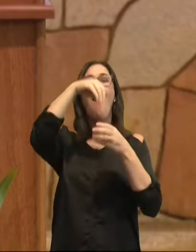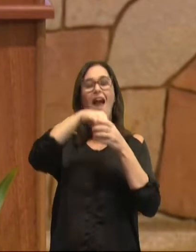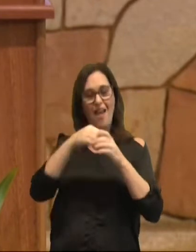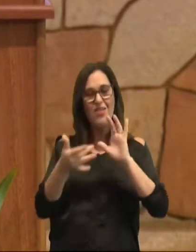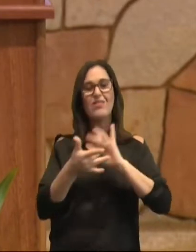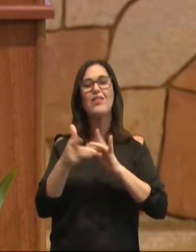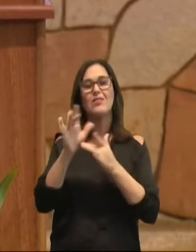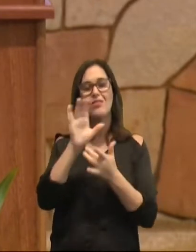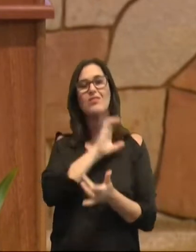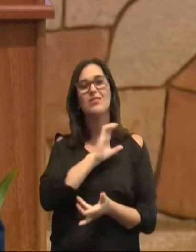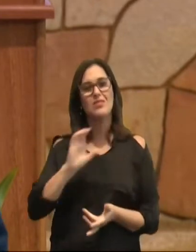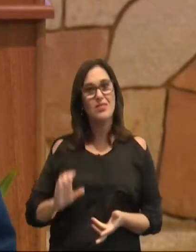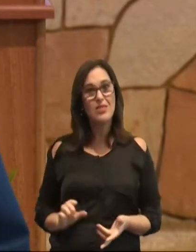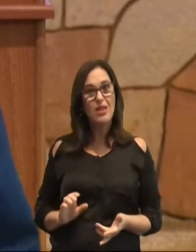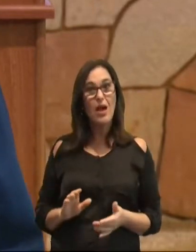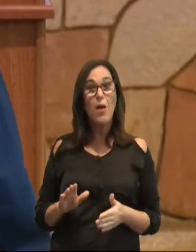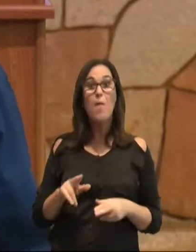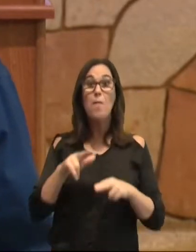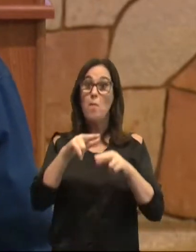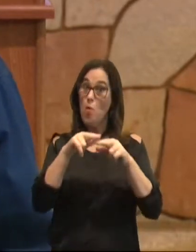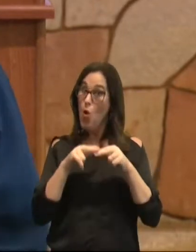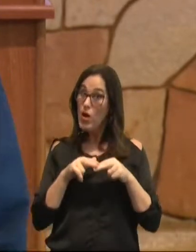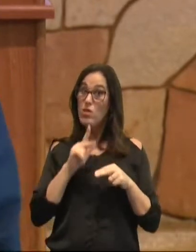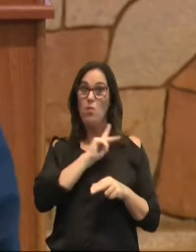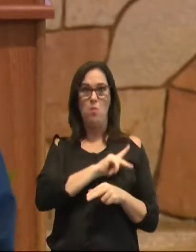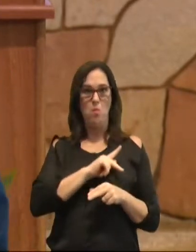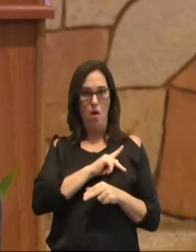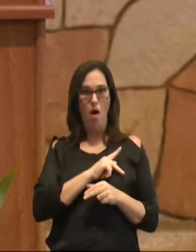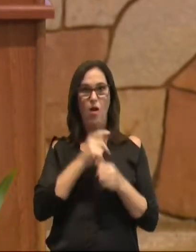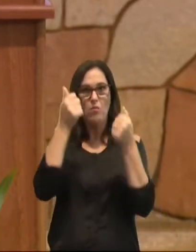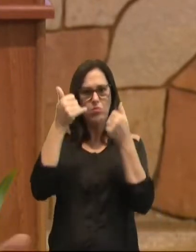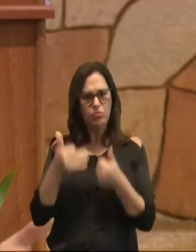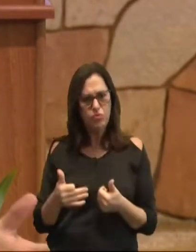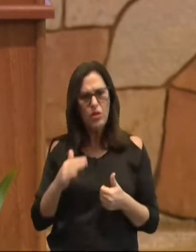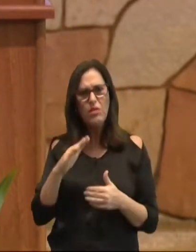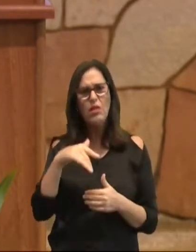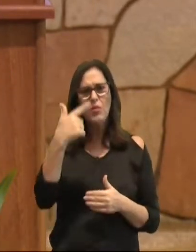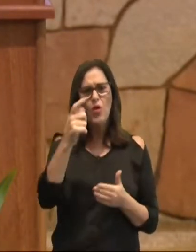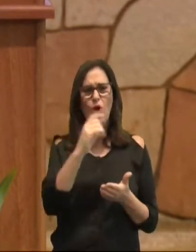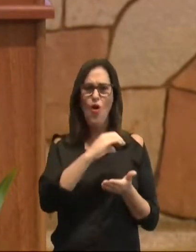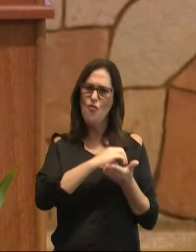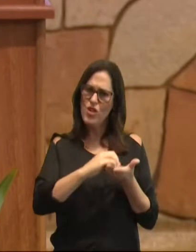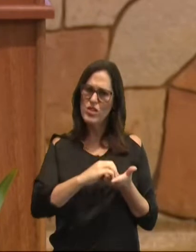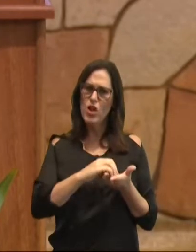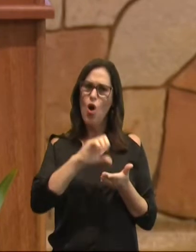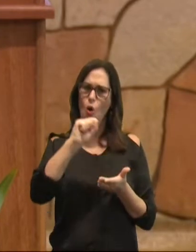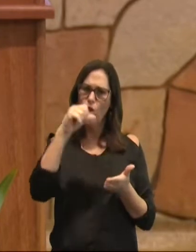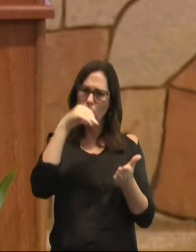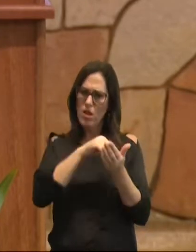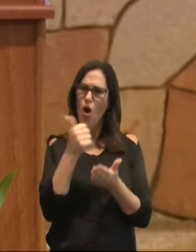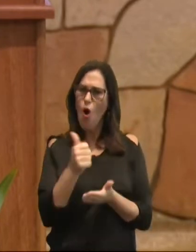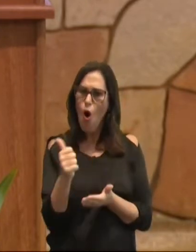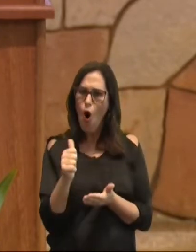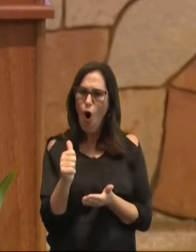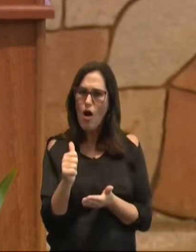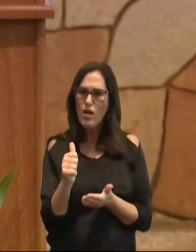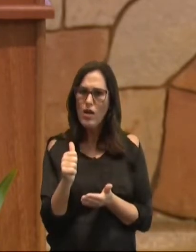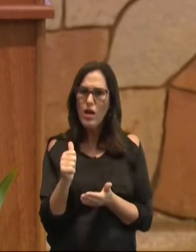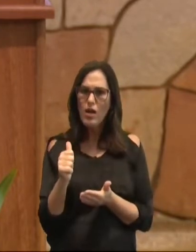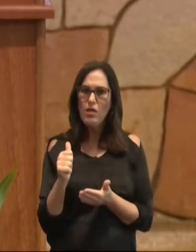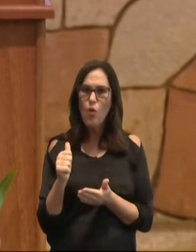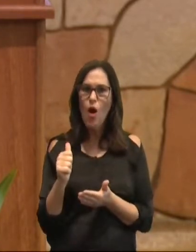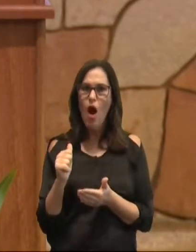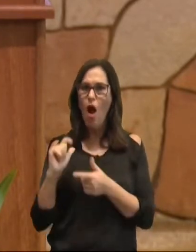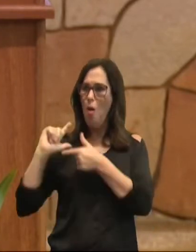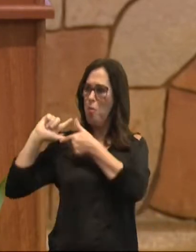Cristo. Portanto, como Paulo nos diz adiante, nos versículos 8 a 11, os ritos judaicos